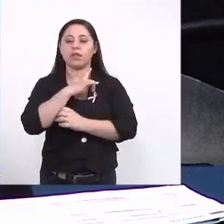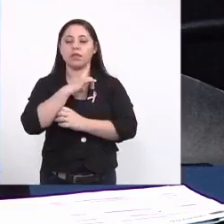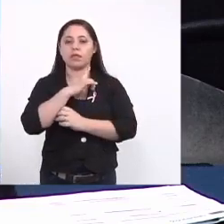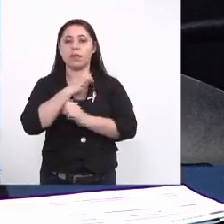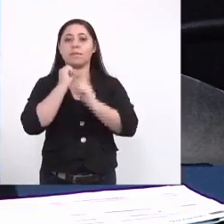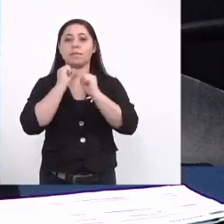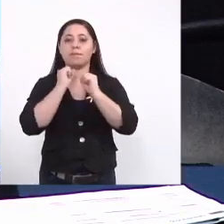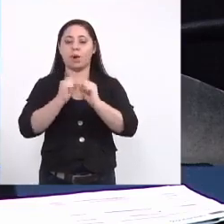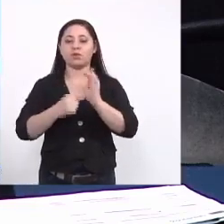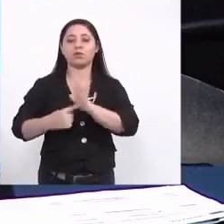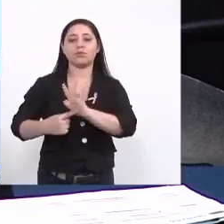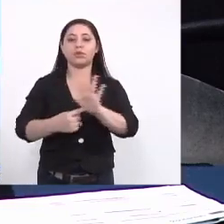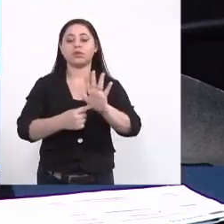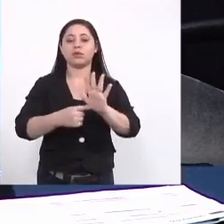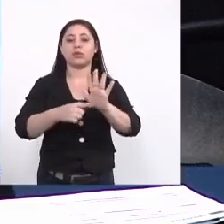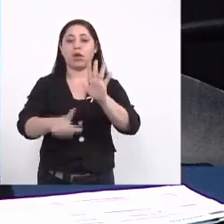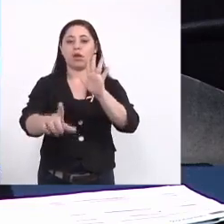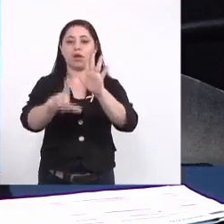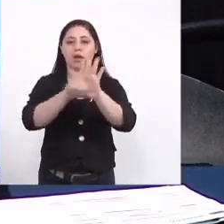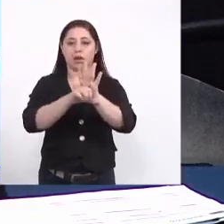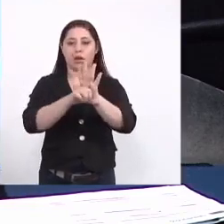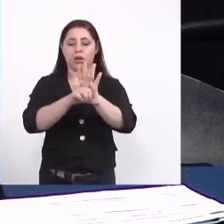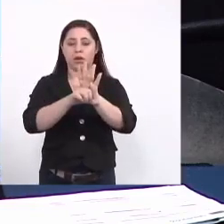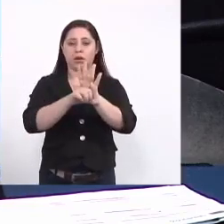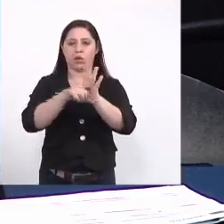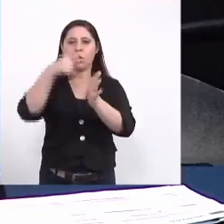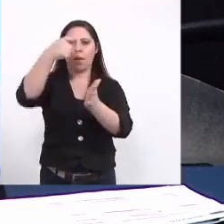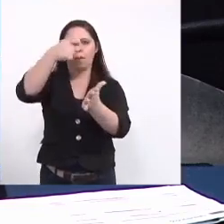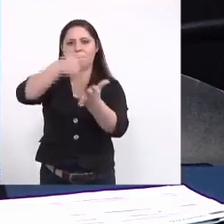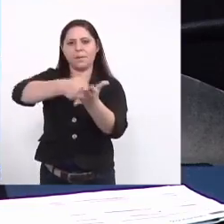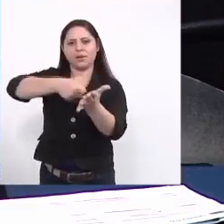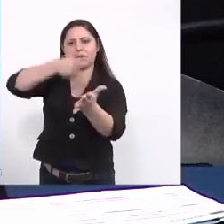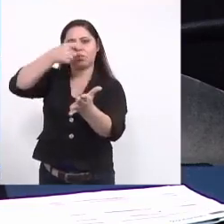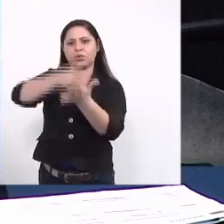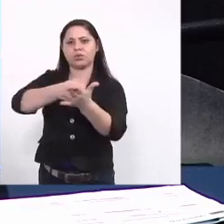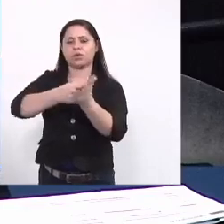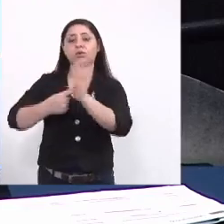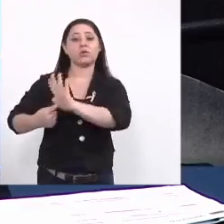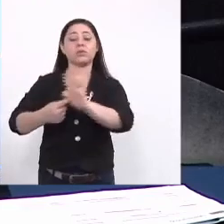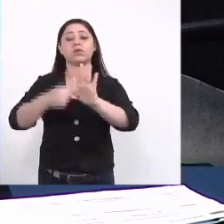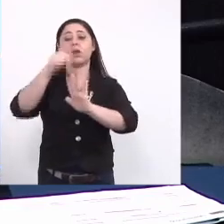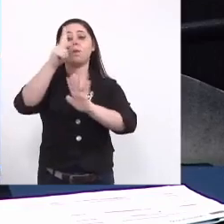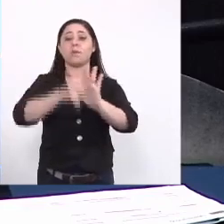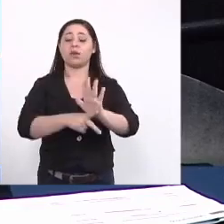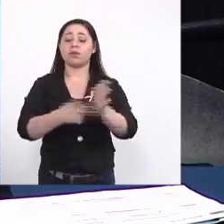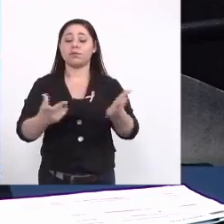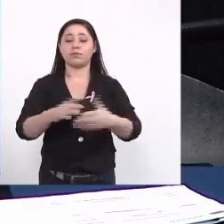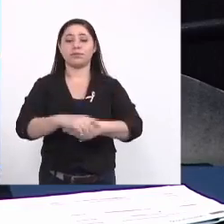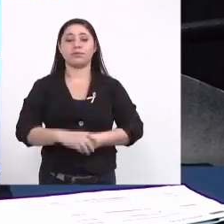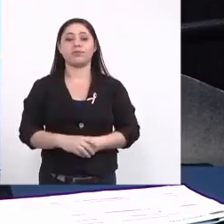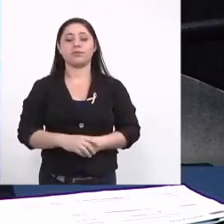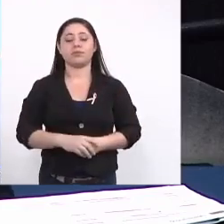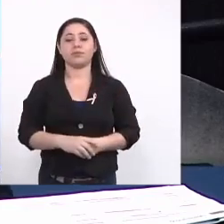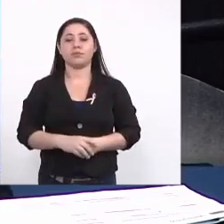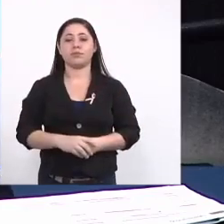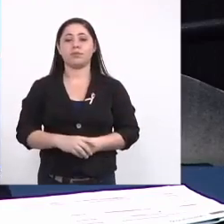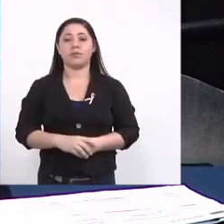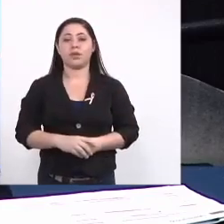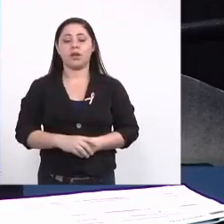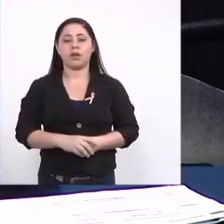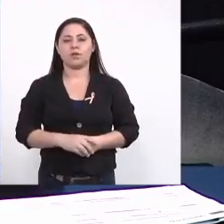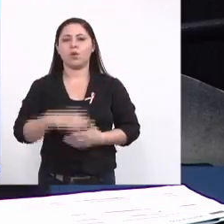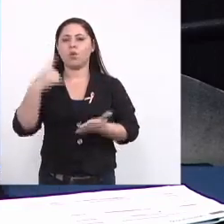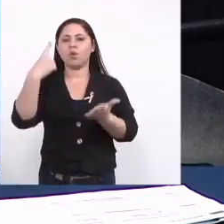condição de apresentar essa lei com essa obrigatoriedade diante diante ficou